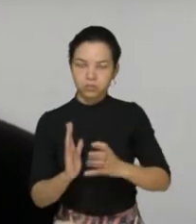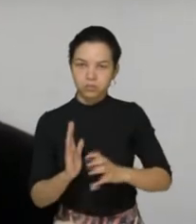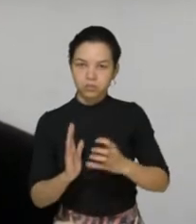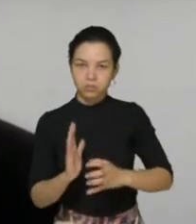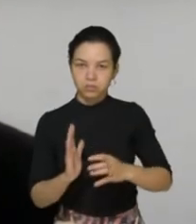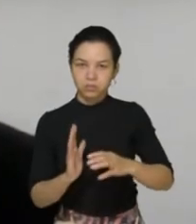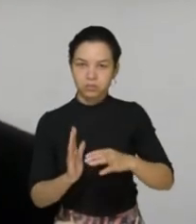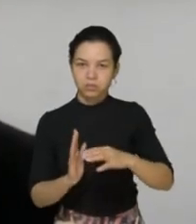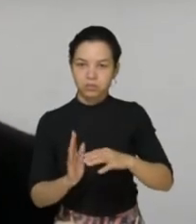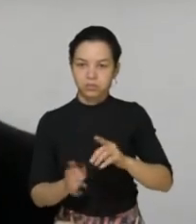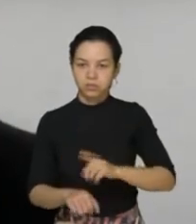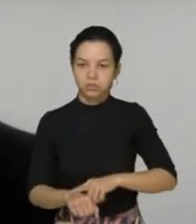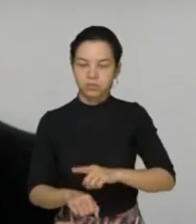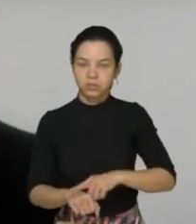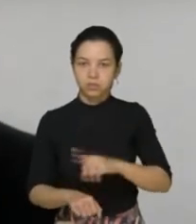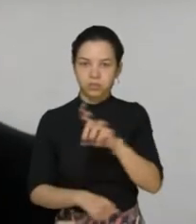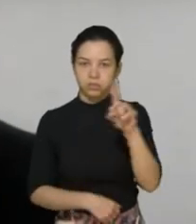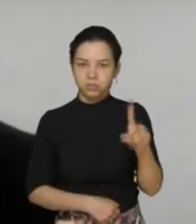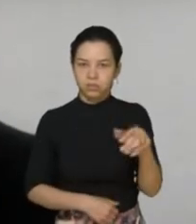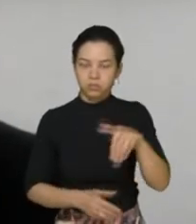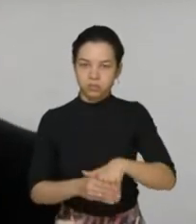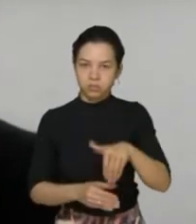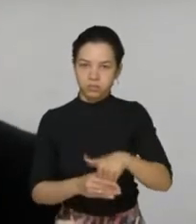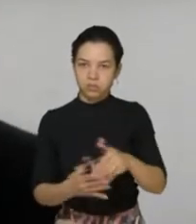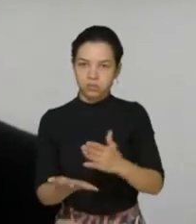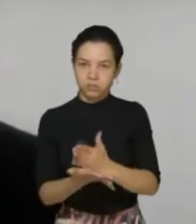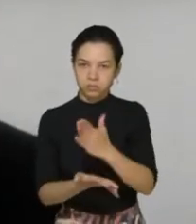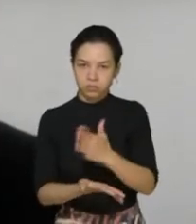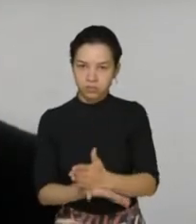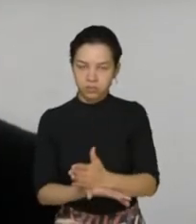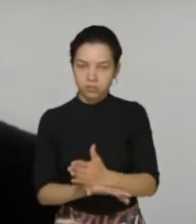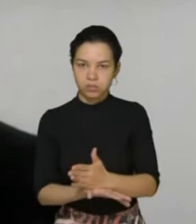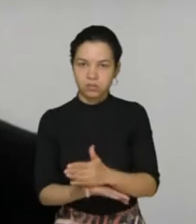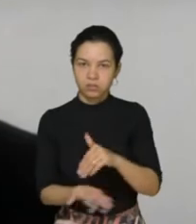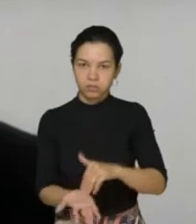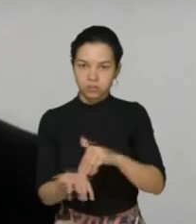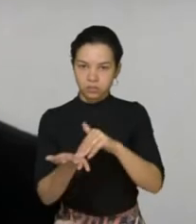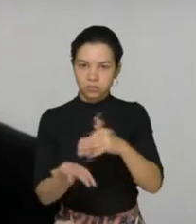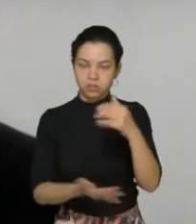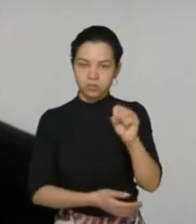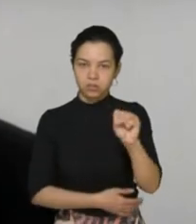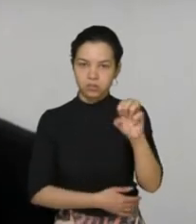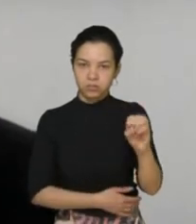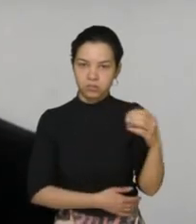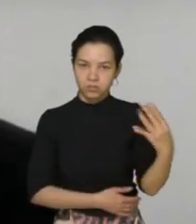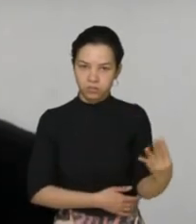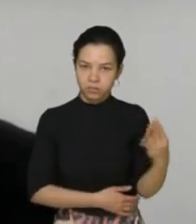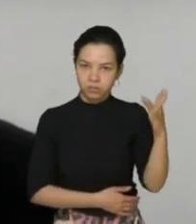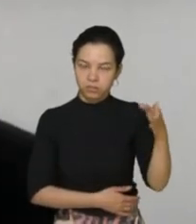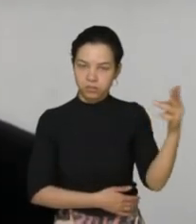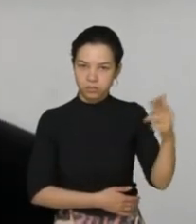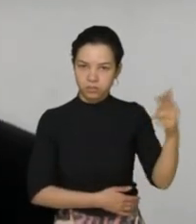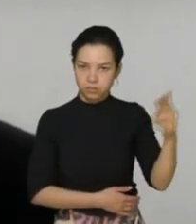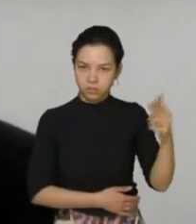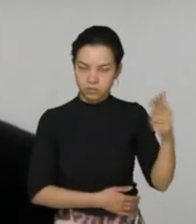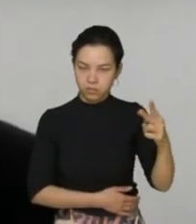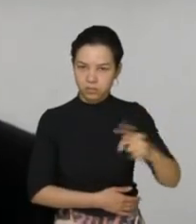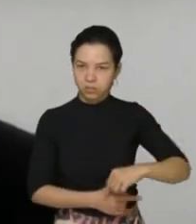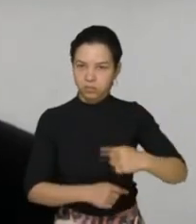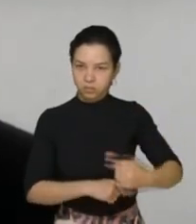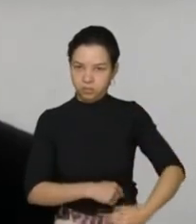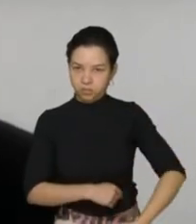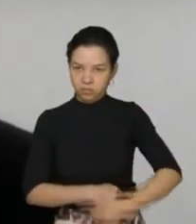do dia em votação. Foi aprovada a moção 804-2022. Na sequência, o senhor presidente